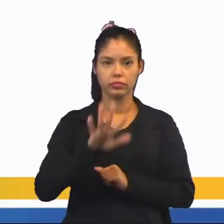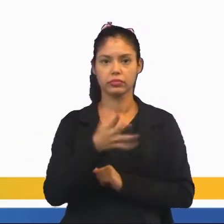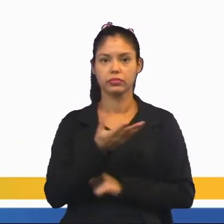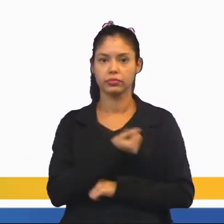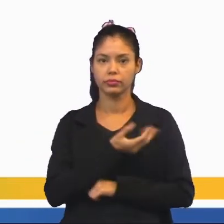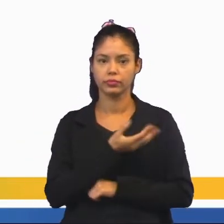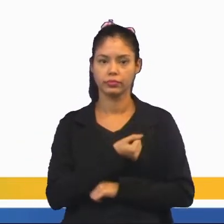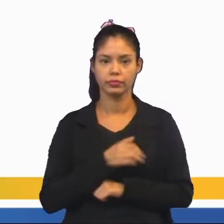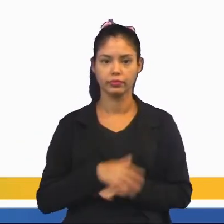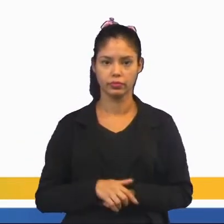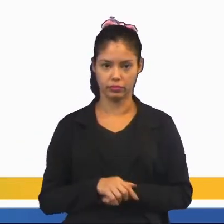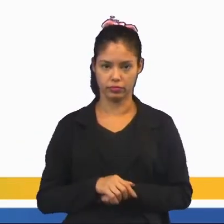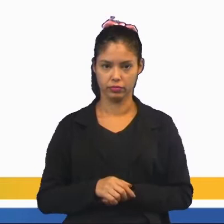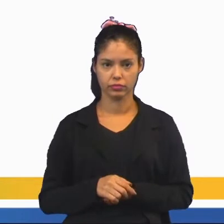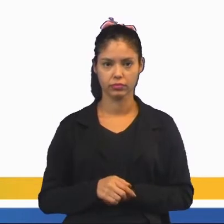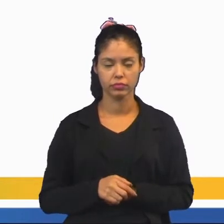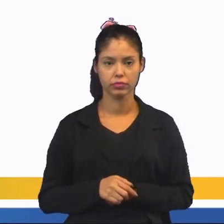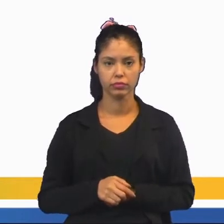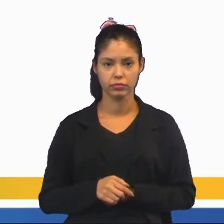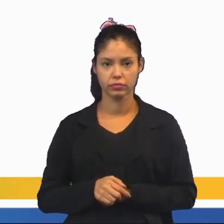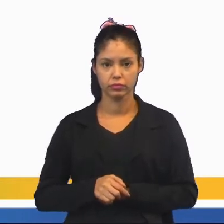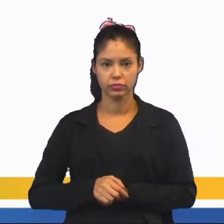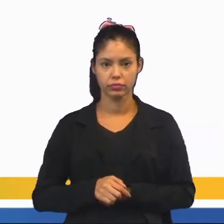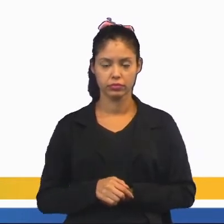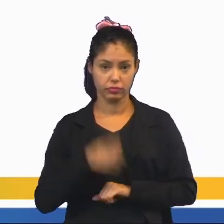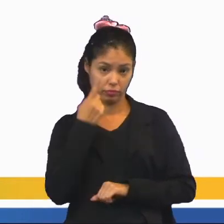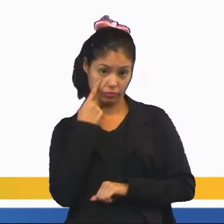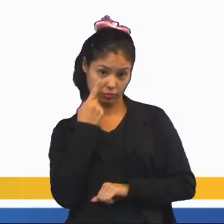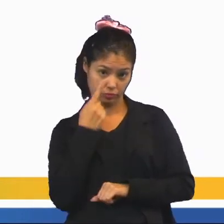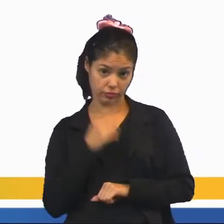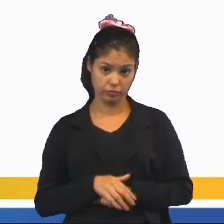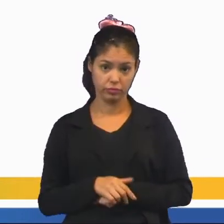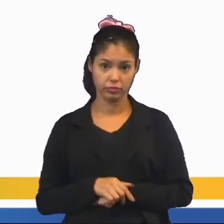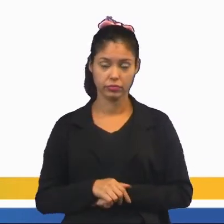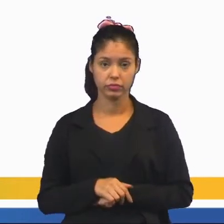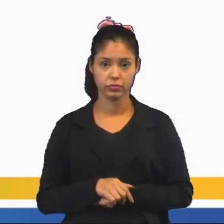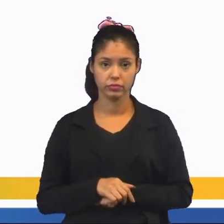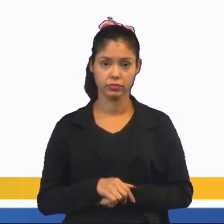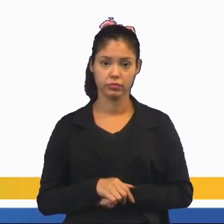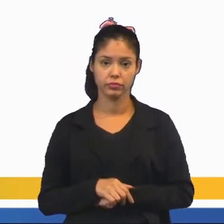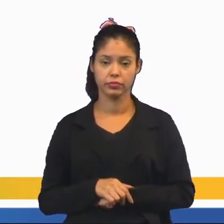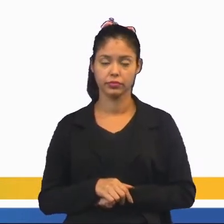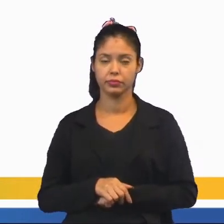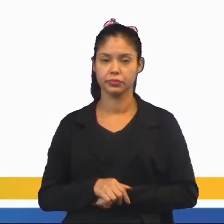outros números. Olha só. Viu só as combinações?